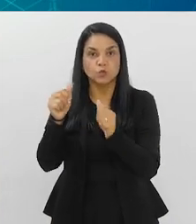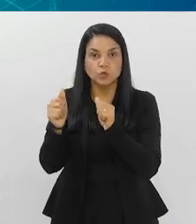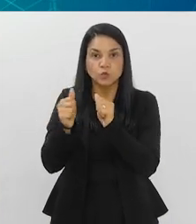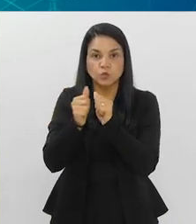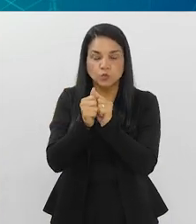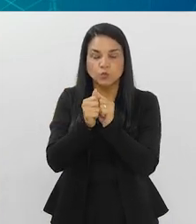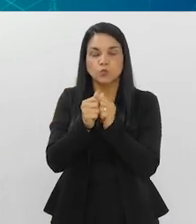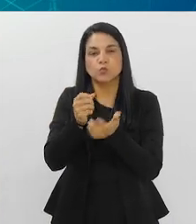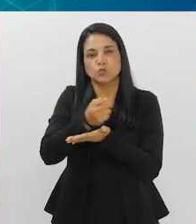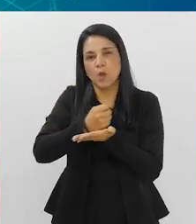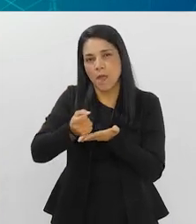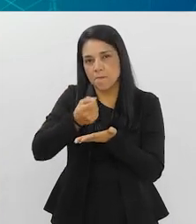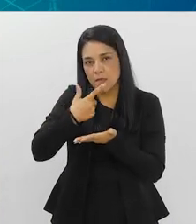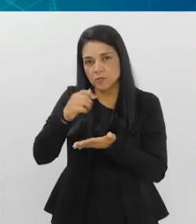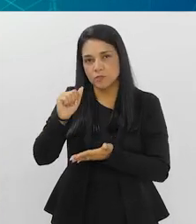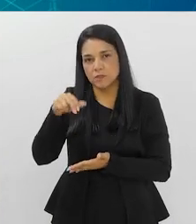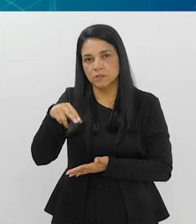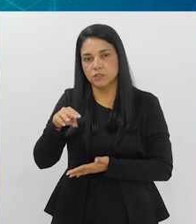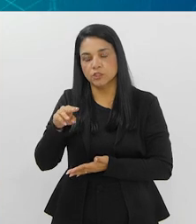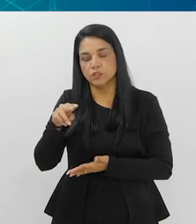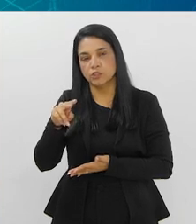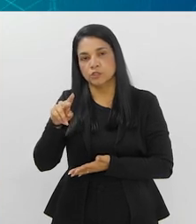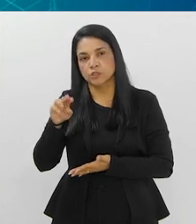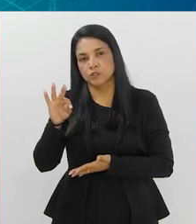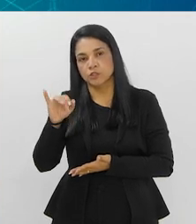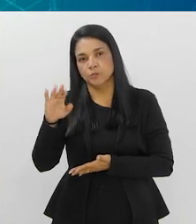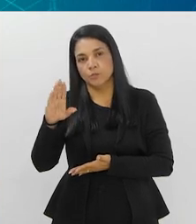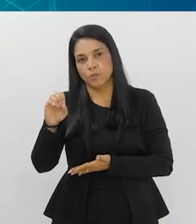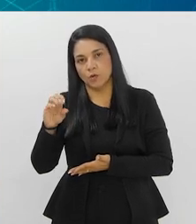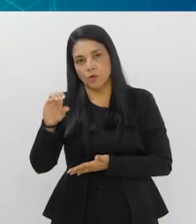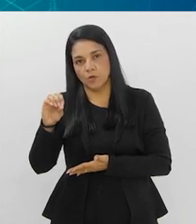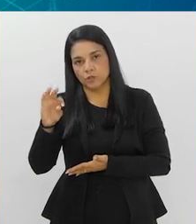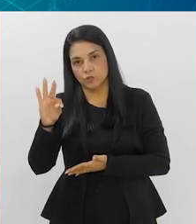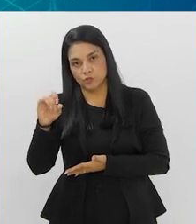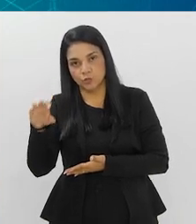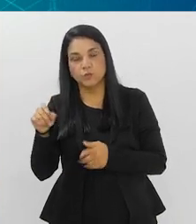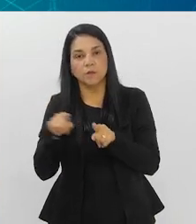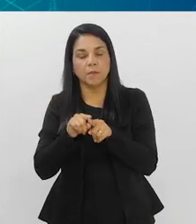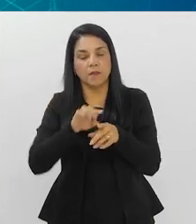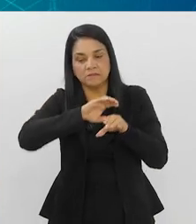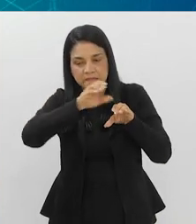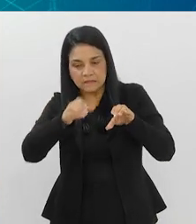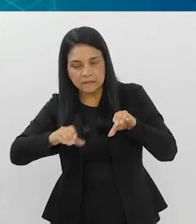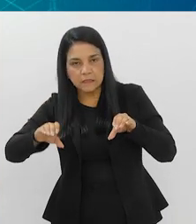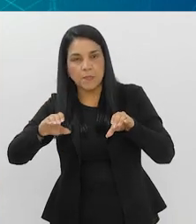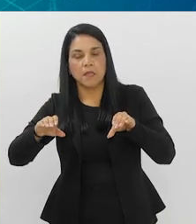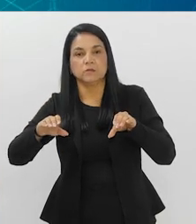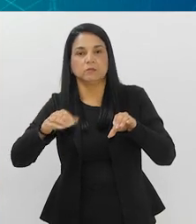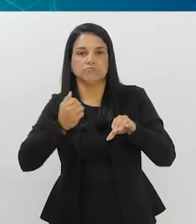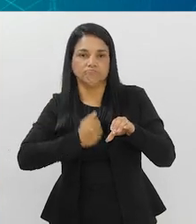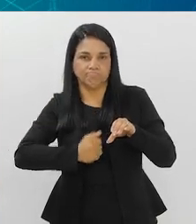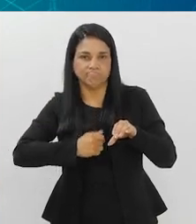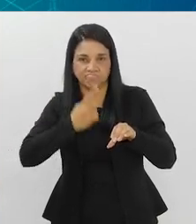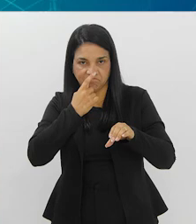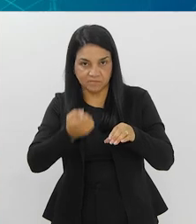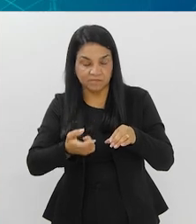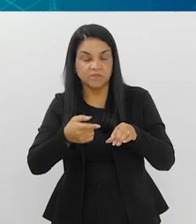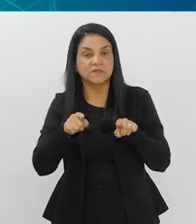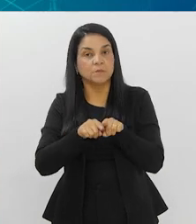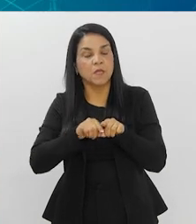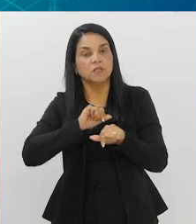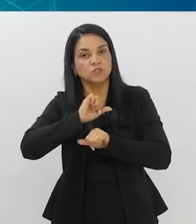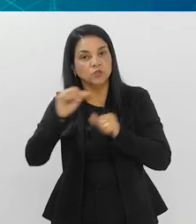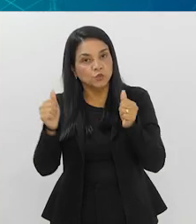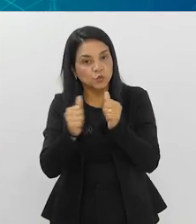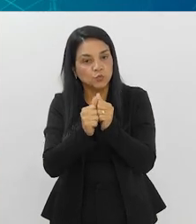junto com os antibióticos e também com o saneamento básico, então as vacinas, elas vieram para transformar o